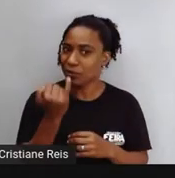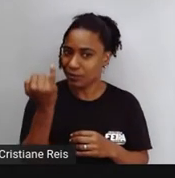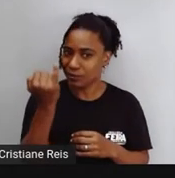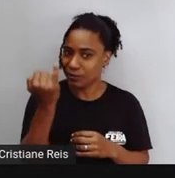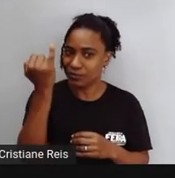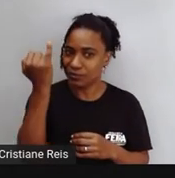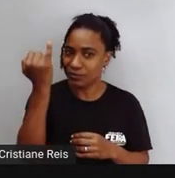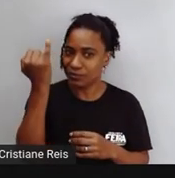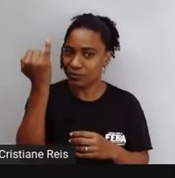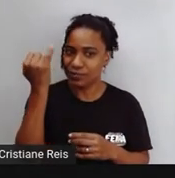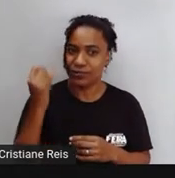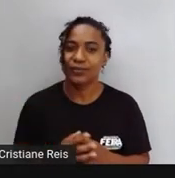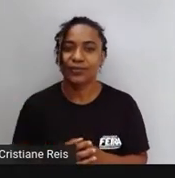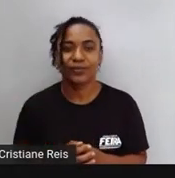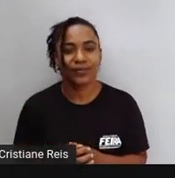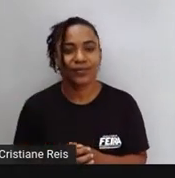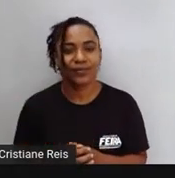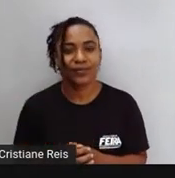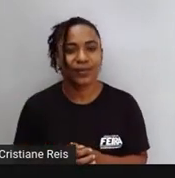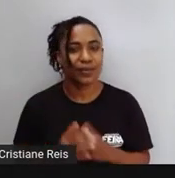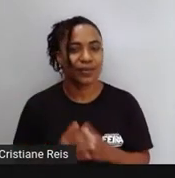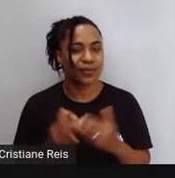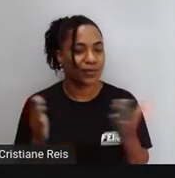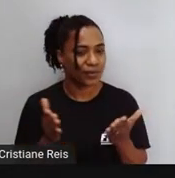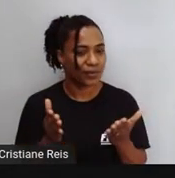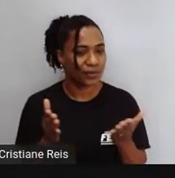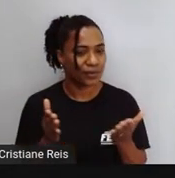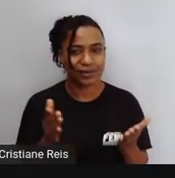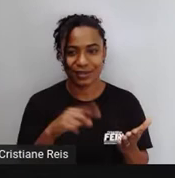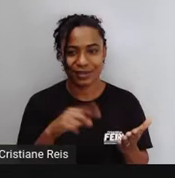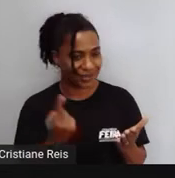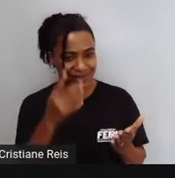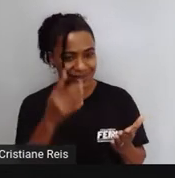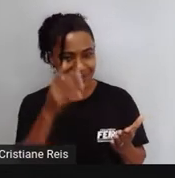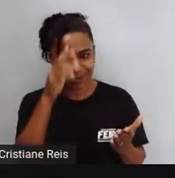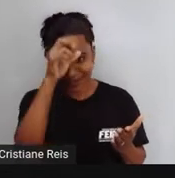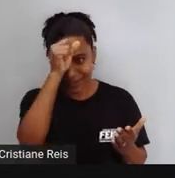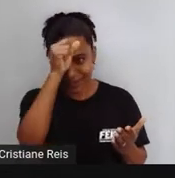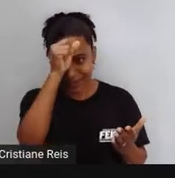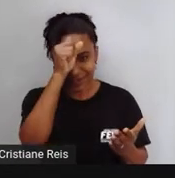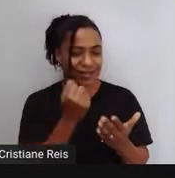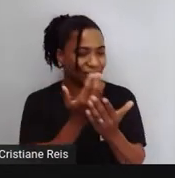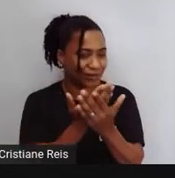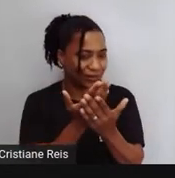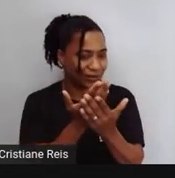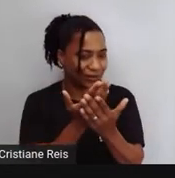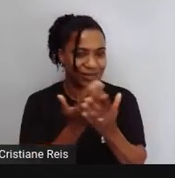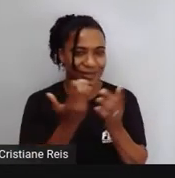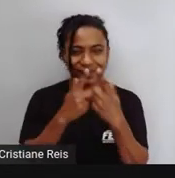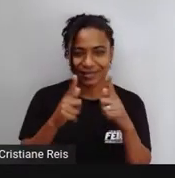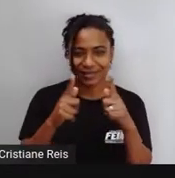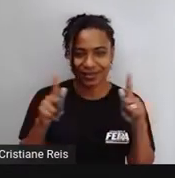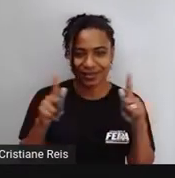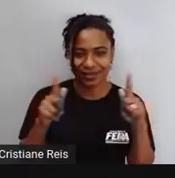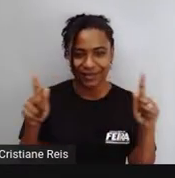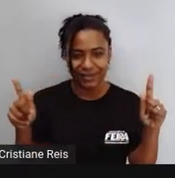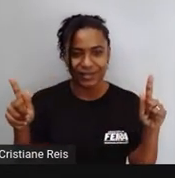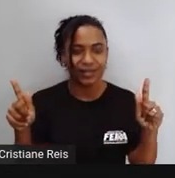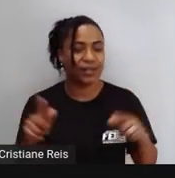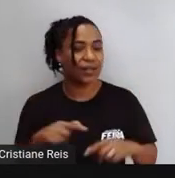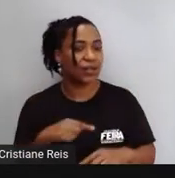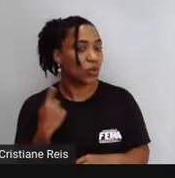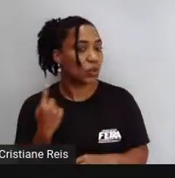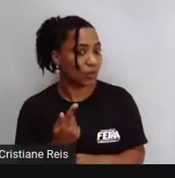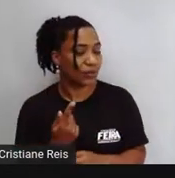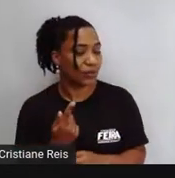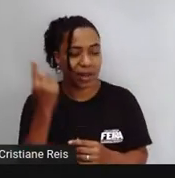English grammar Então hoje, na nossa aula de gramática Como eu disse logo no início da aula Nós vamos relembrar